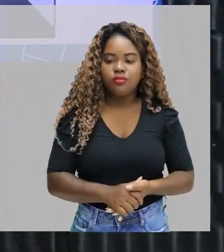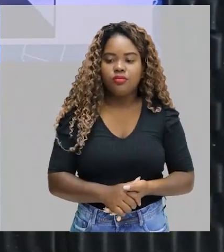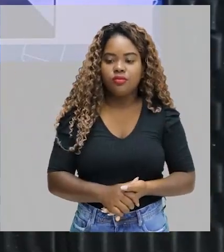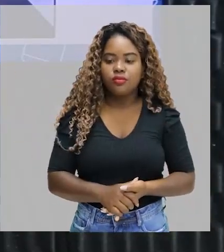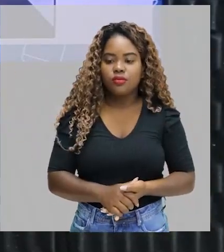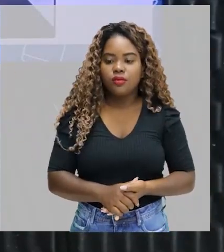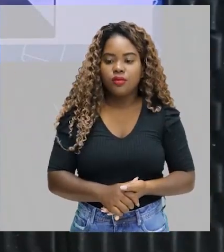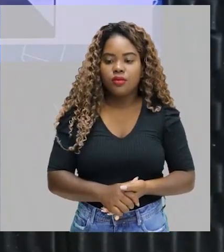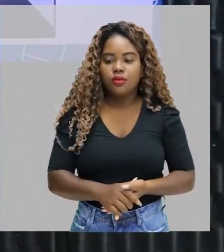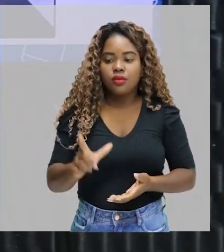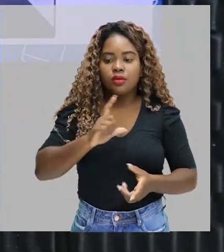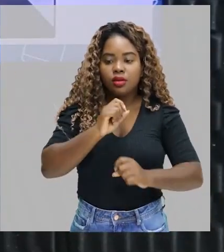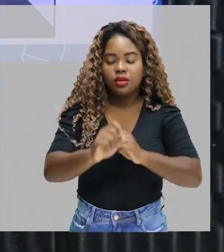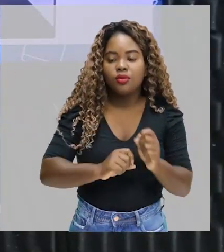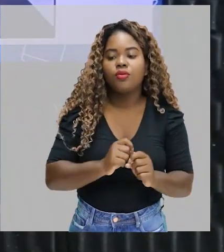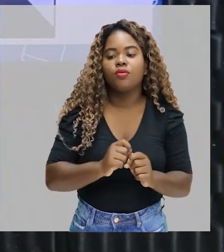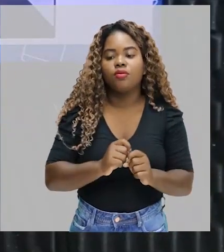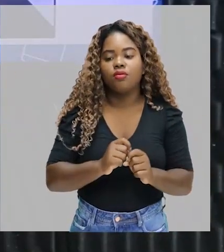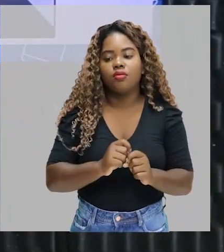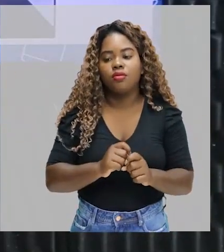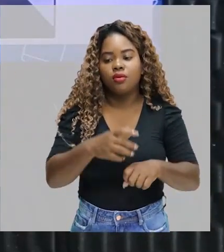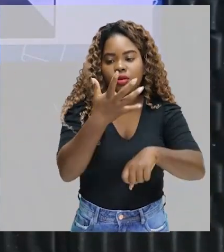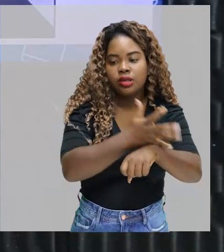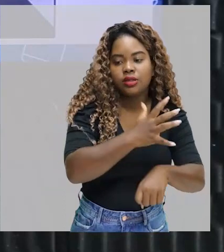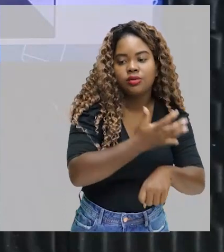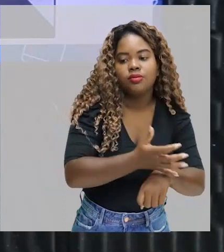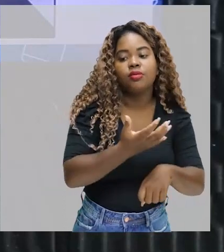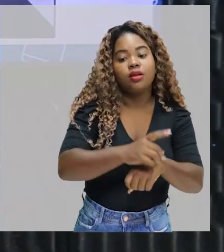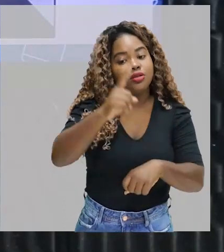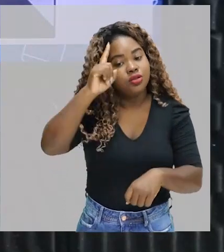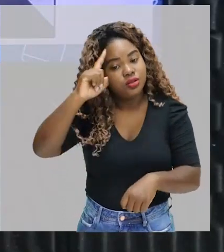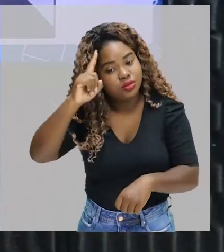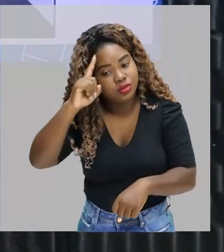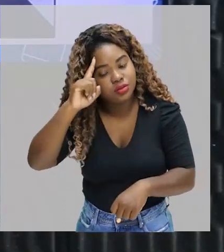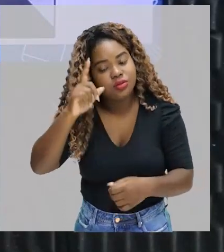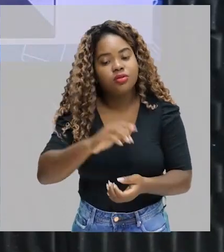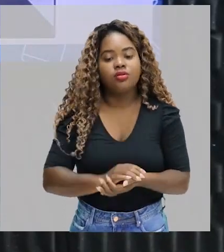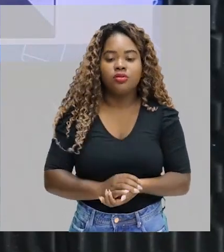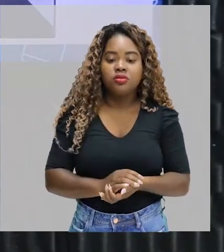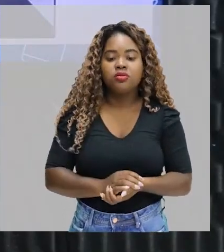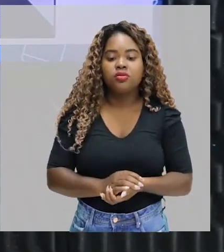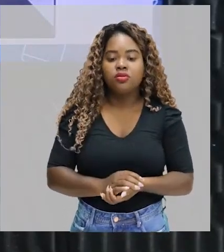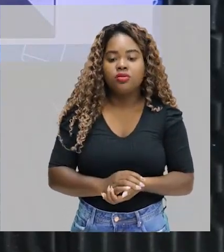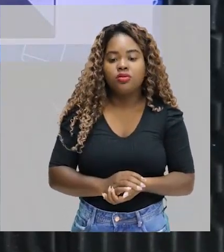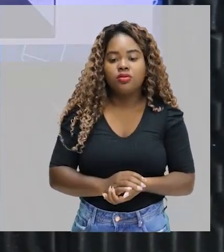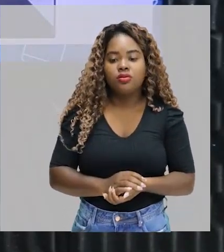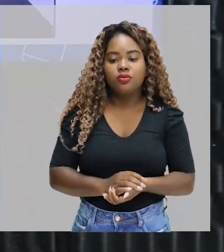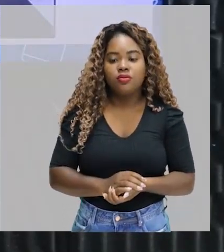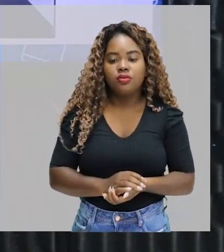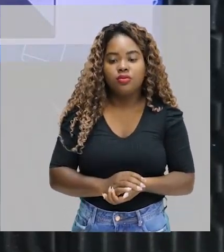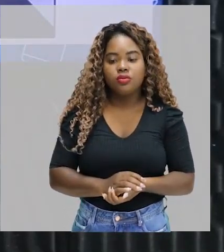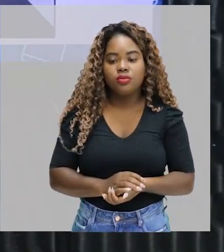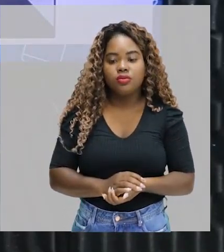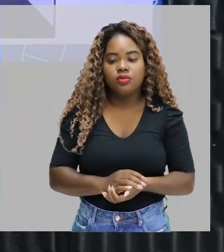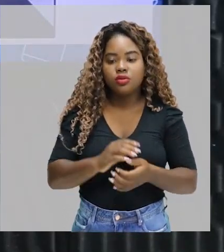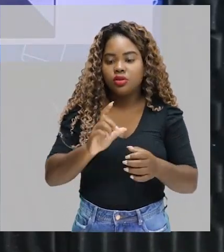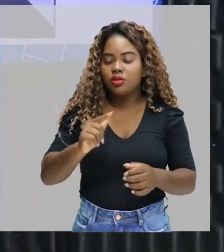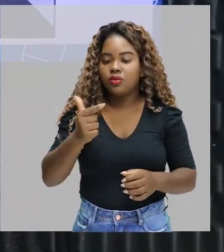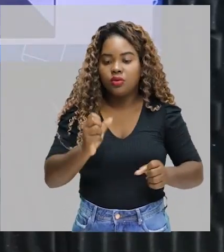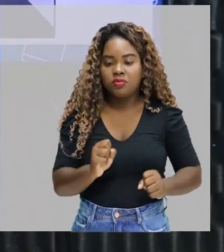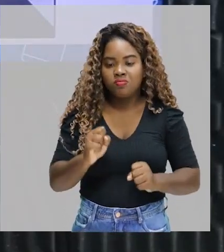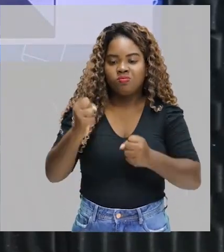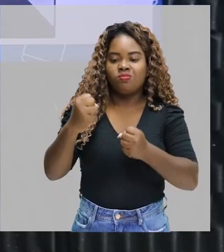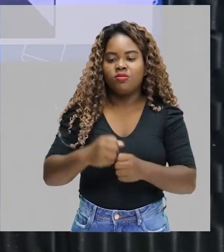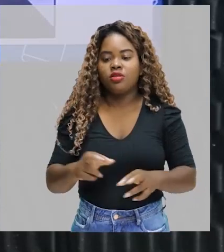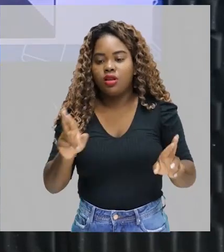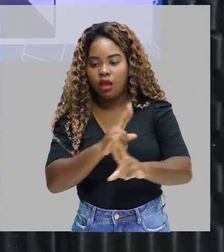atividades cotidianas com tranquilidade e menor esforço. Está relacionado